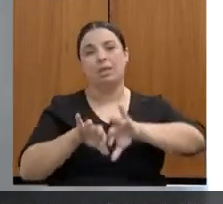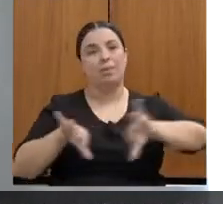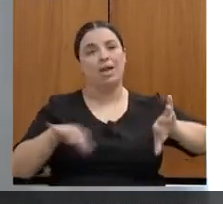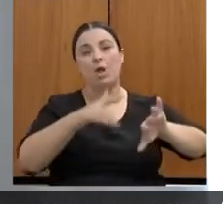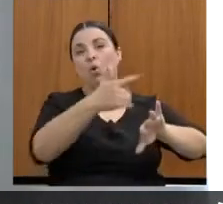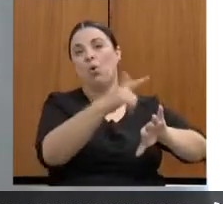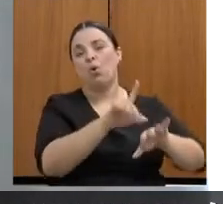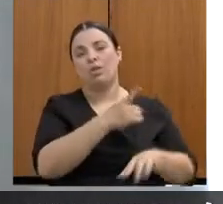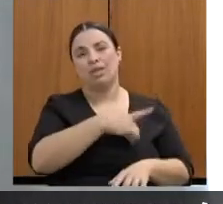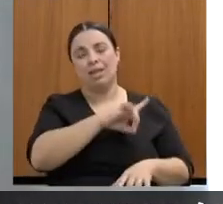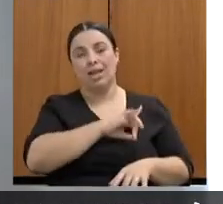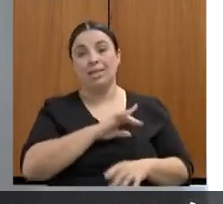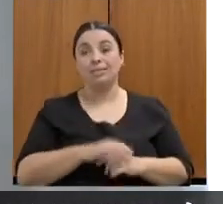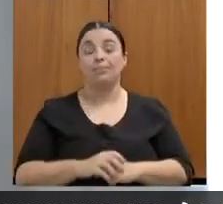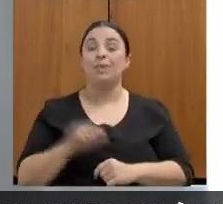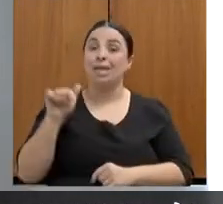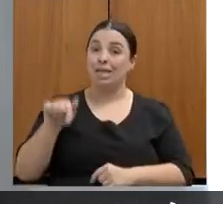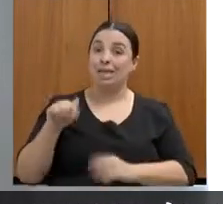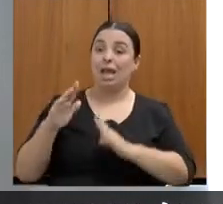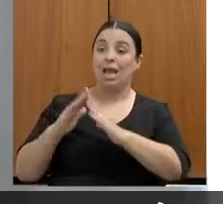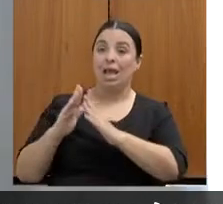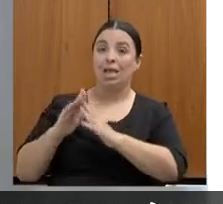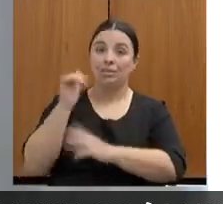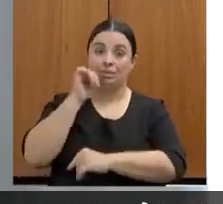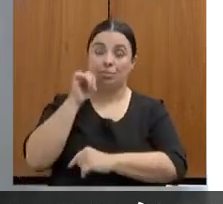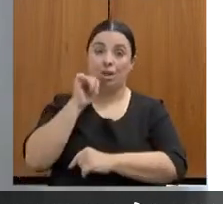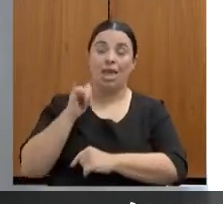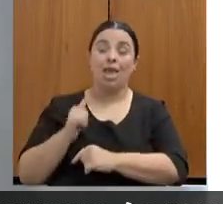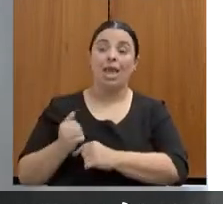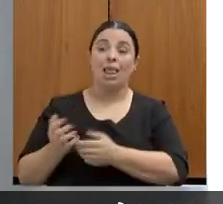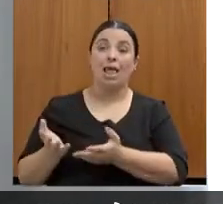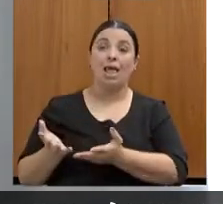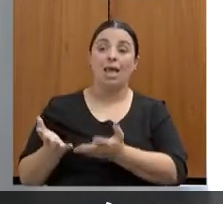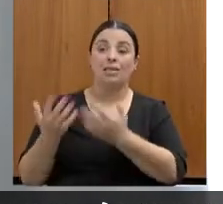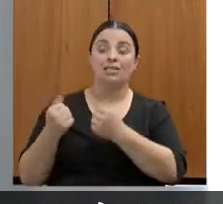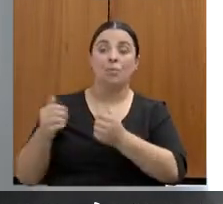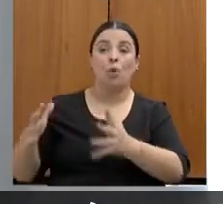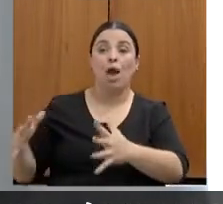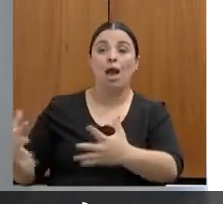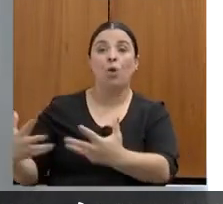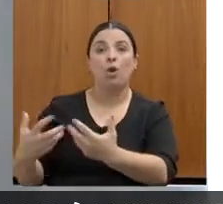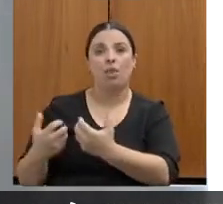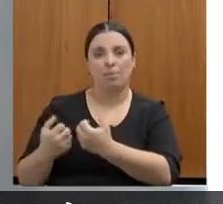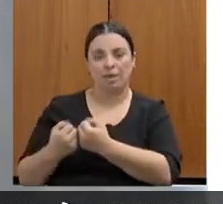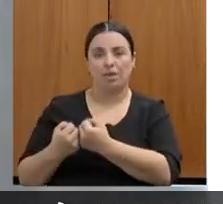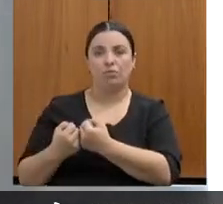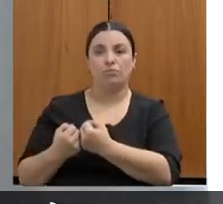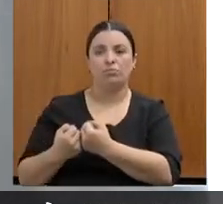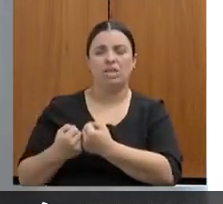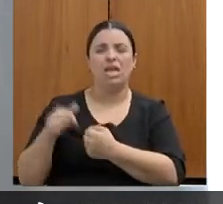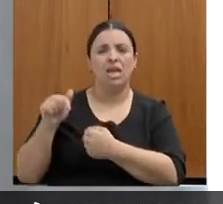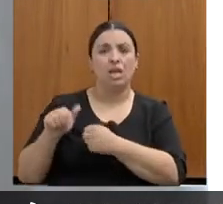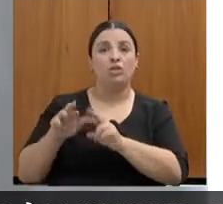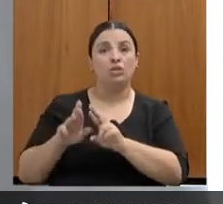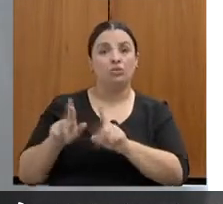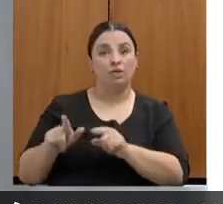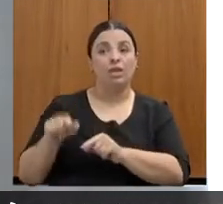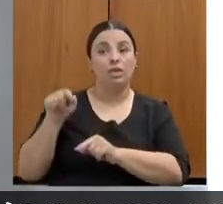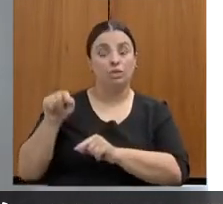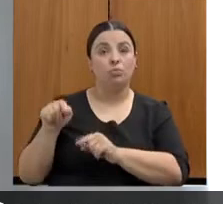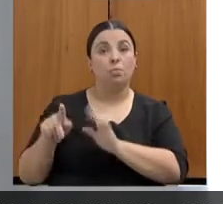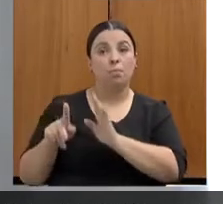ela recebe o que a gente chama de acolhimento. O que é o acolhimento? Que a gente fala que é o diferencial do atendimento na casa da mulher.